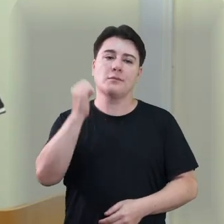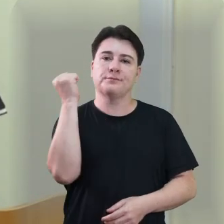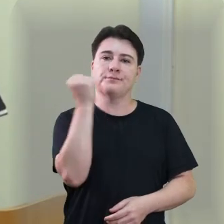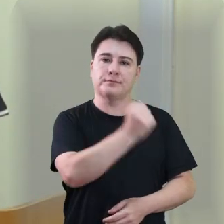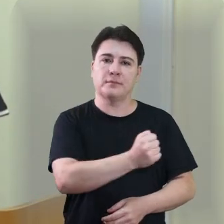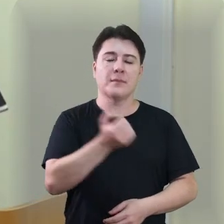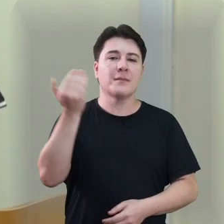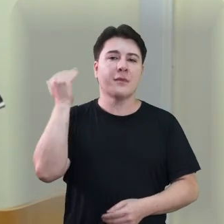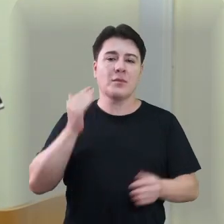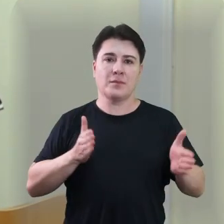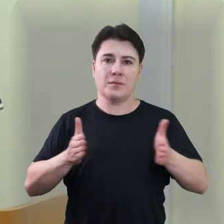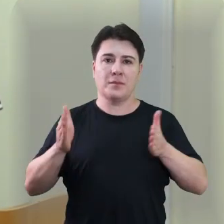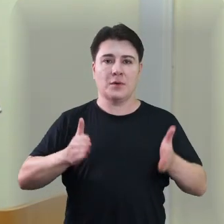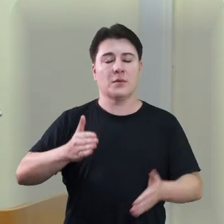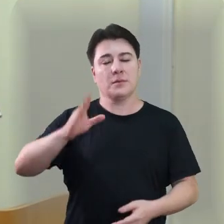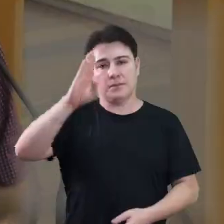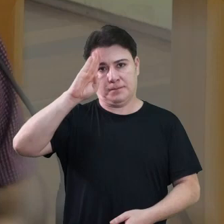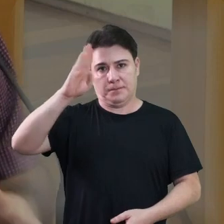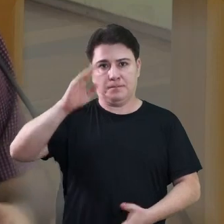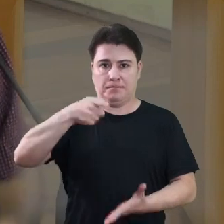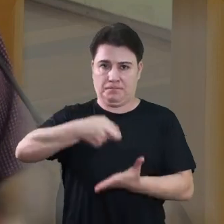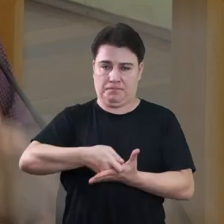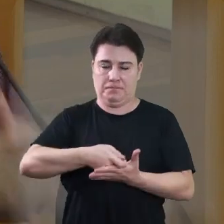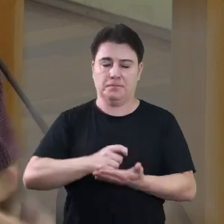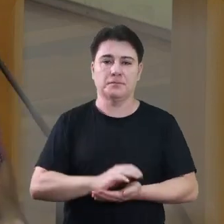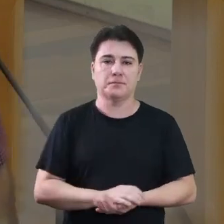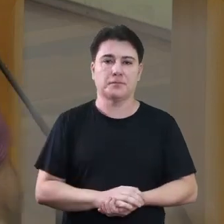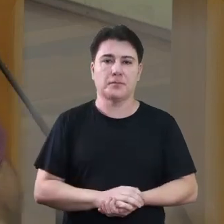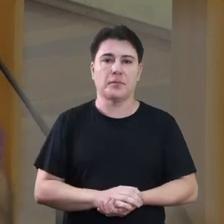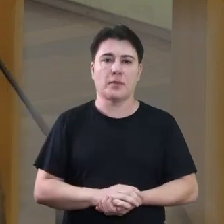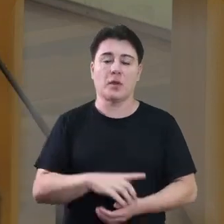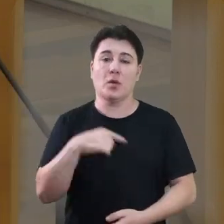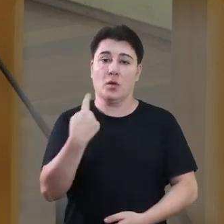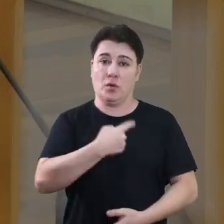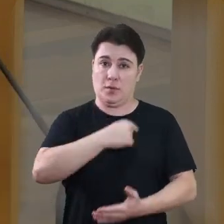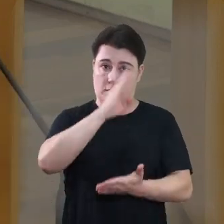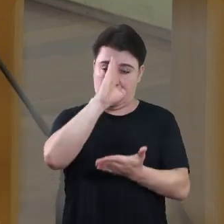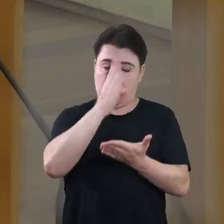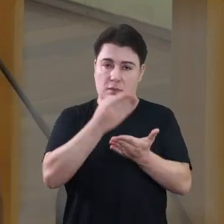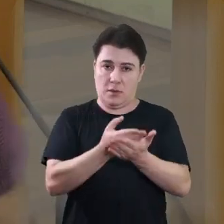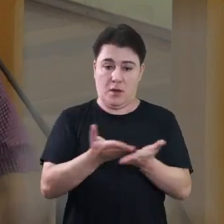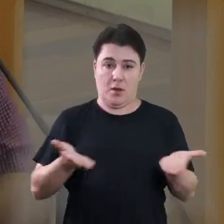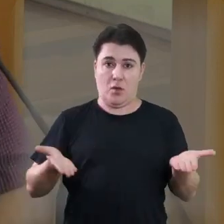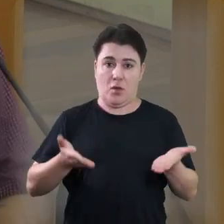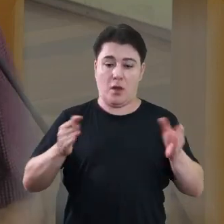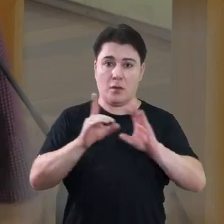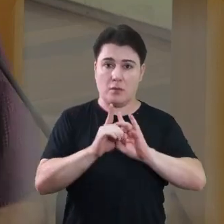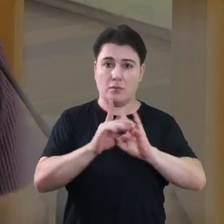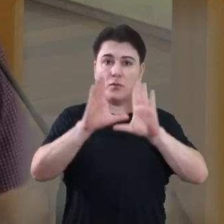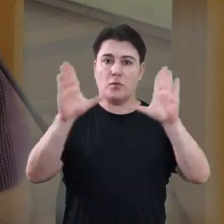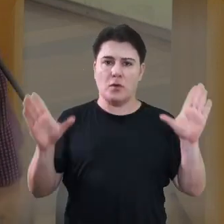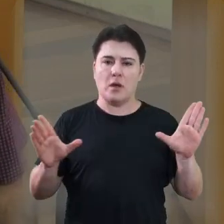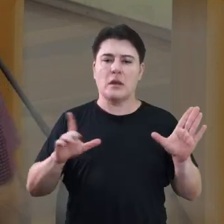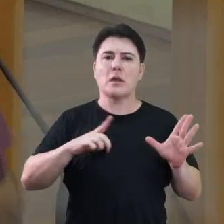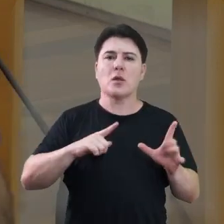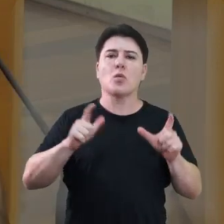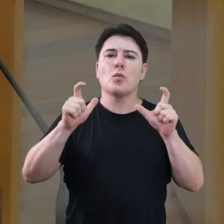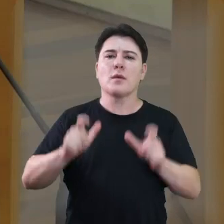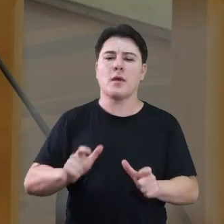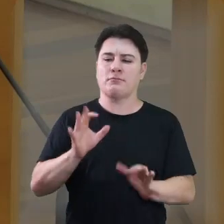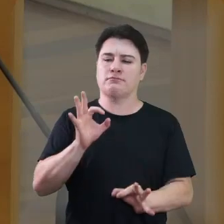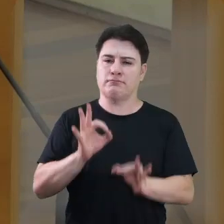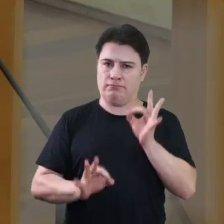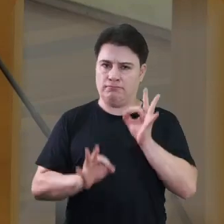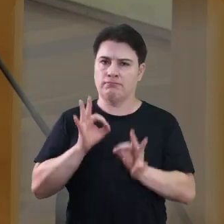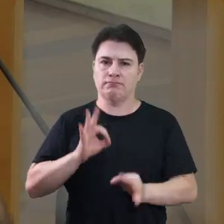assassinada pela ditadura militar. Para nós que acreditamos no mundo democrático, para nós que acreditamos no mundo sem fome, no mundo